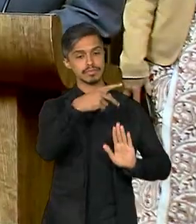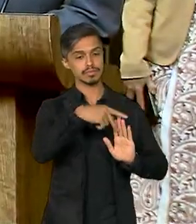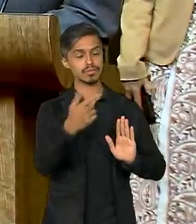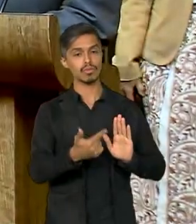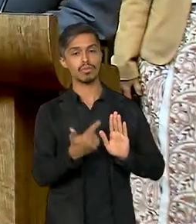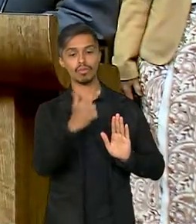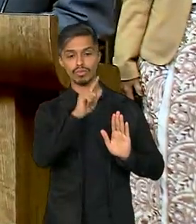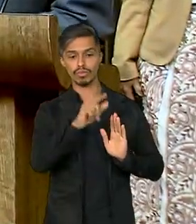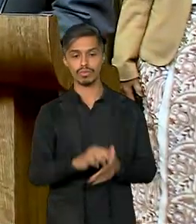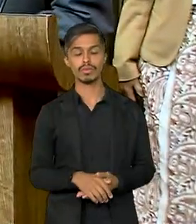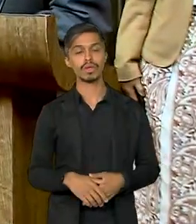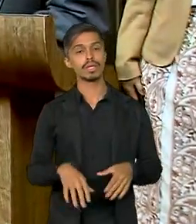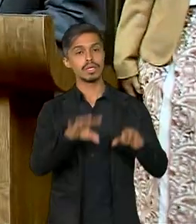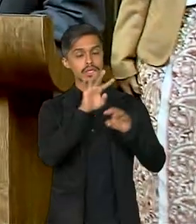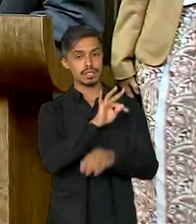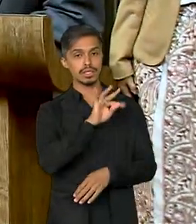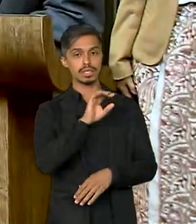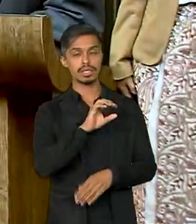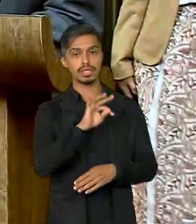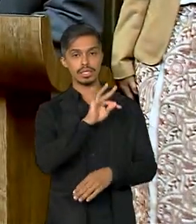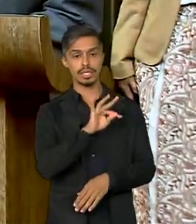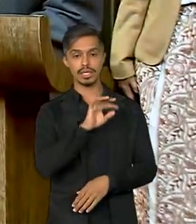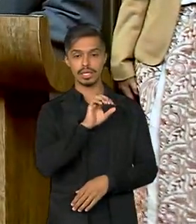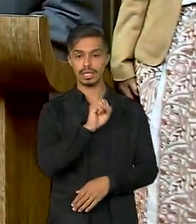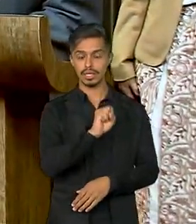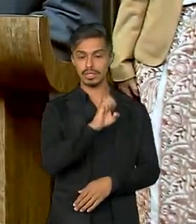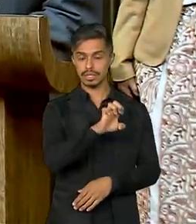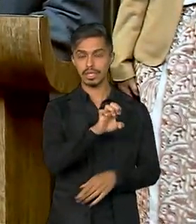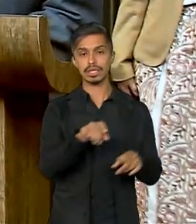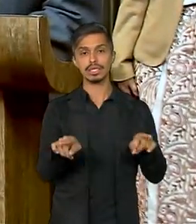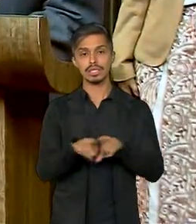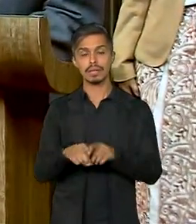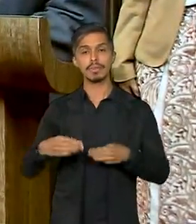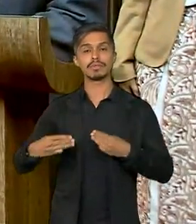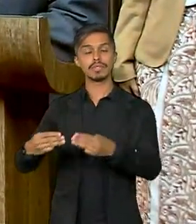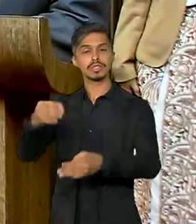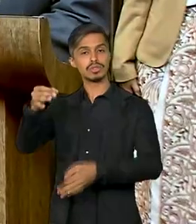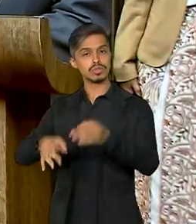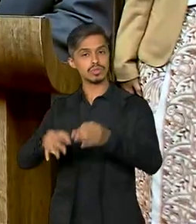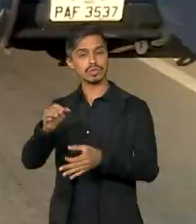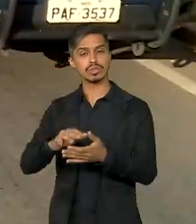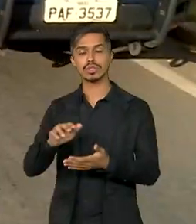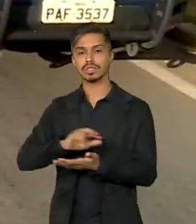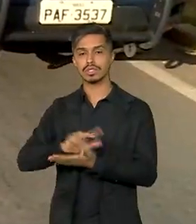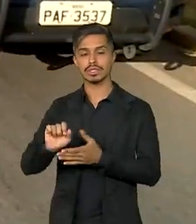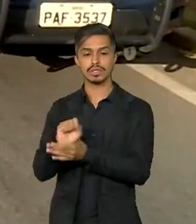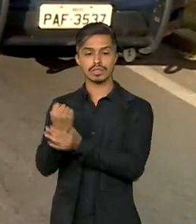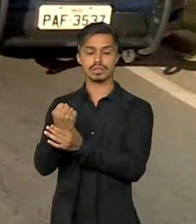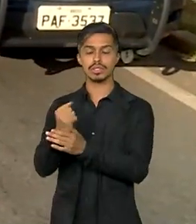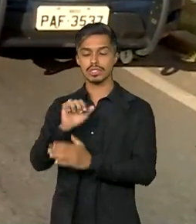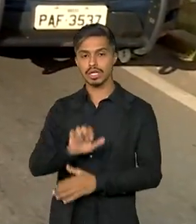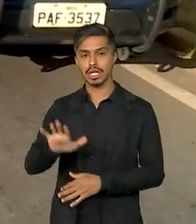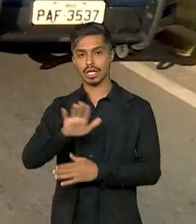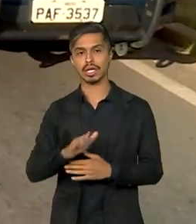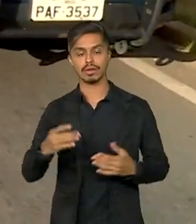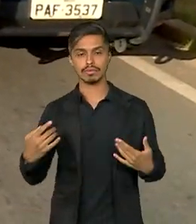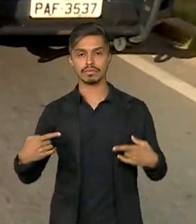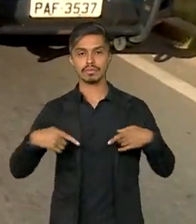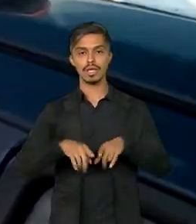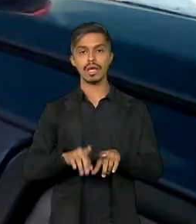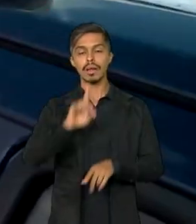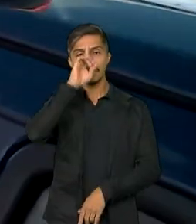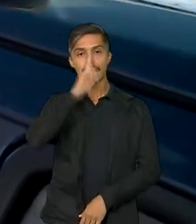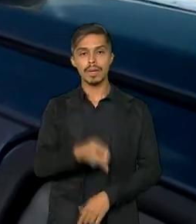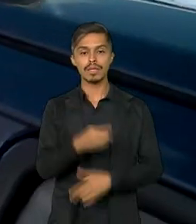desta vez entre Tribunal Superior Eleitoral e Ministério da Justiça e Segurança Pública, determina que a atuação da Polícia